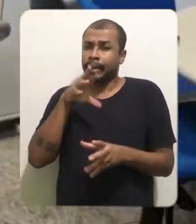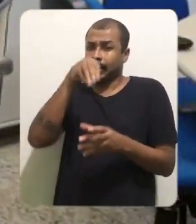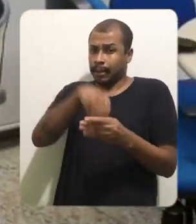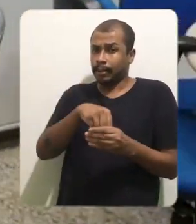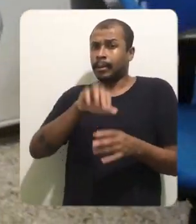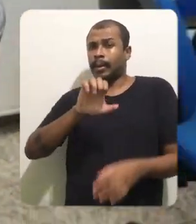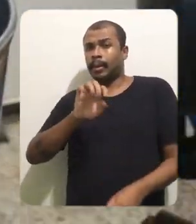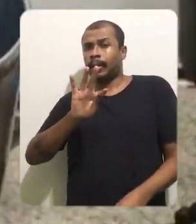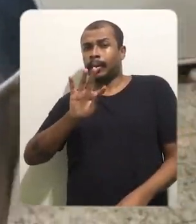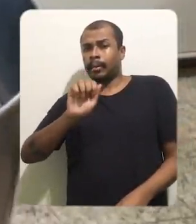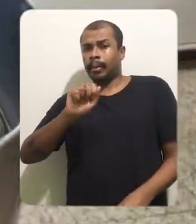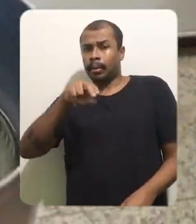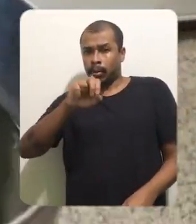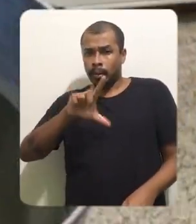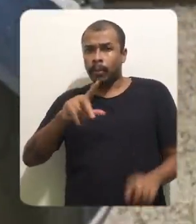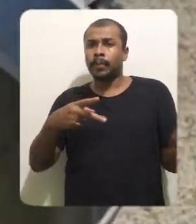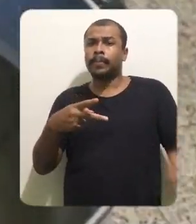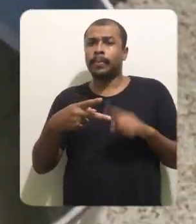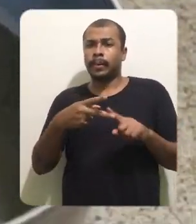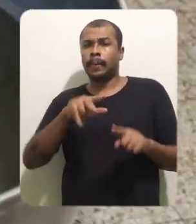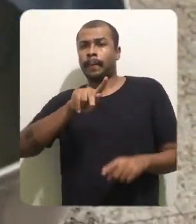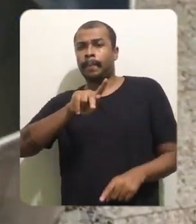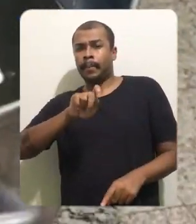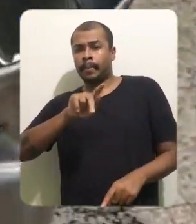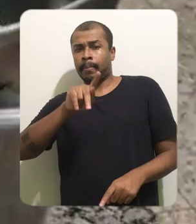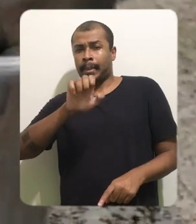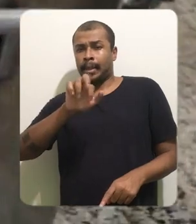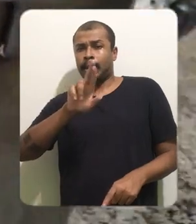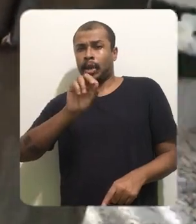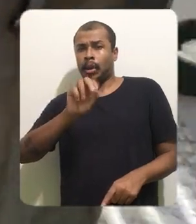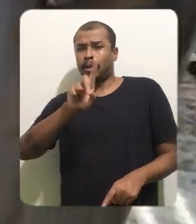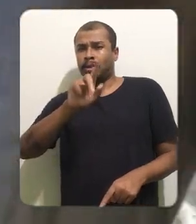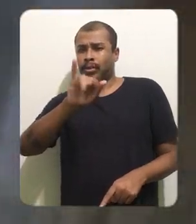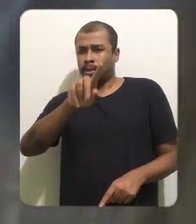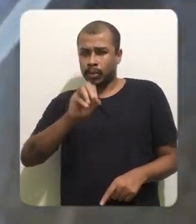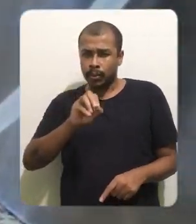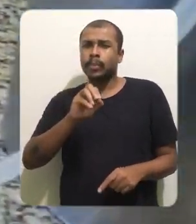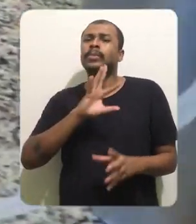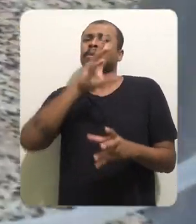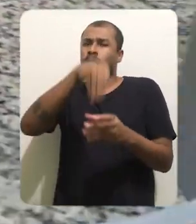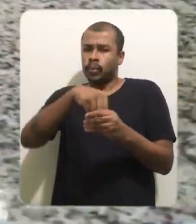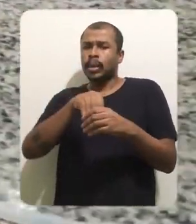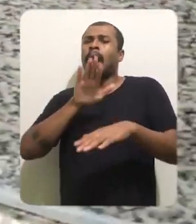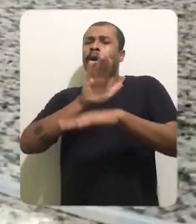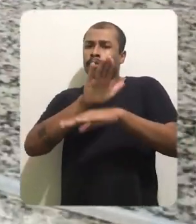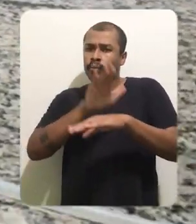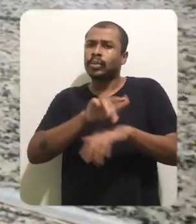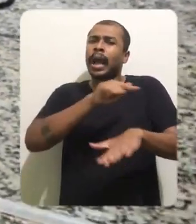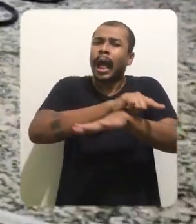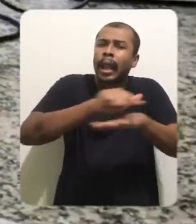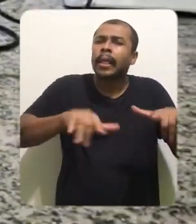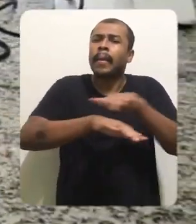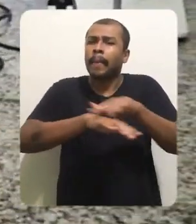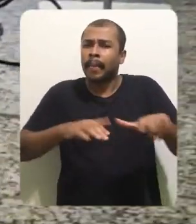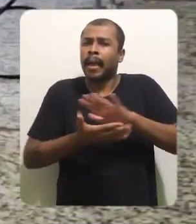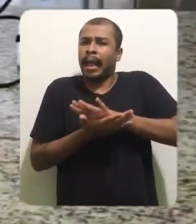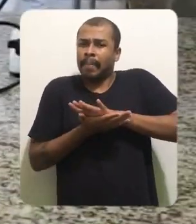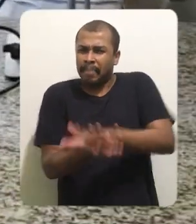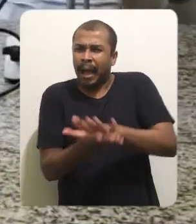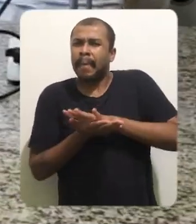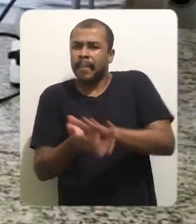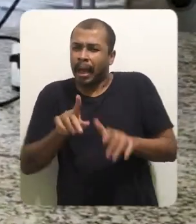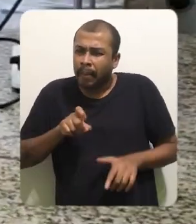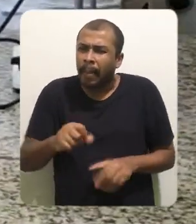além do etanol, é utilizado o peróxido de hidrogênio, que ele ajuda na sepsia para matar micro